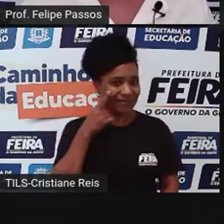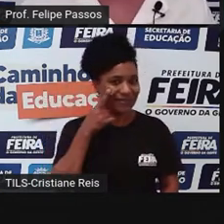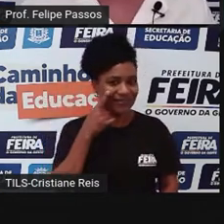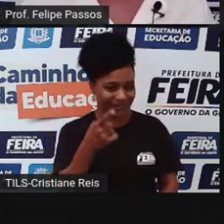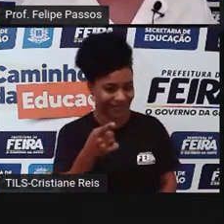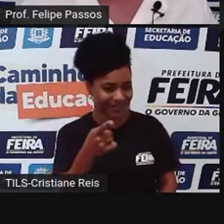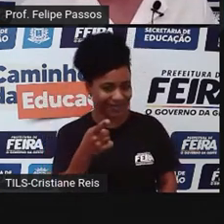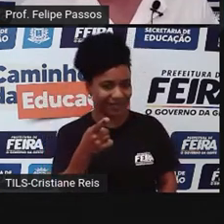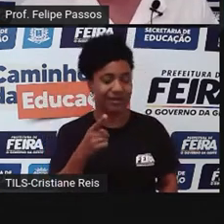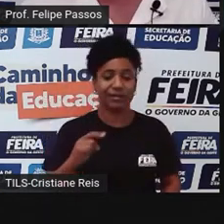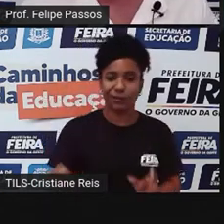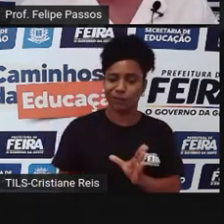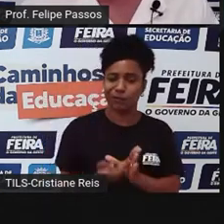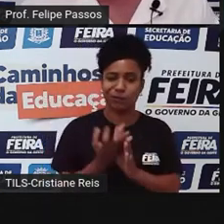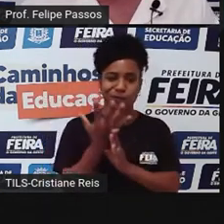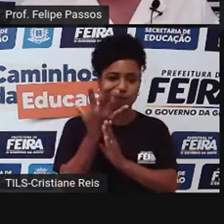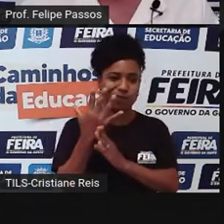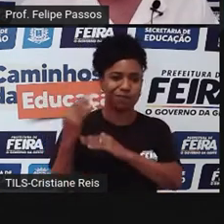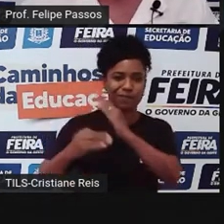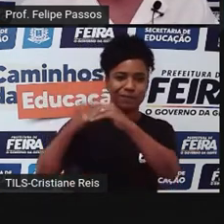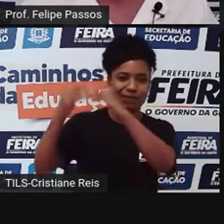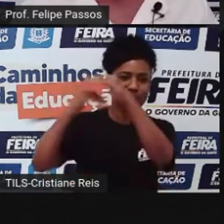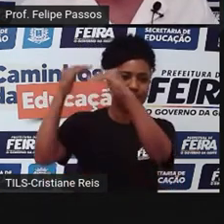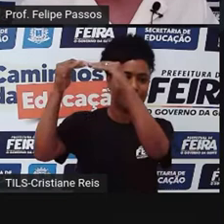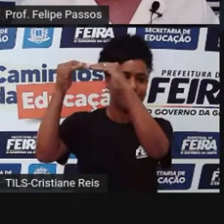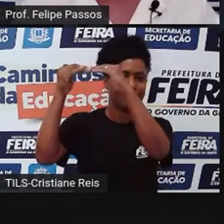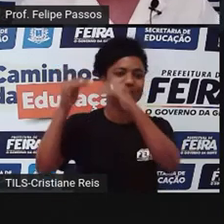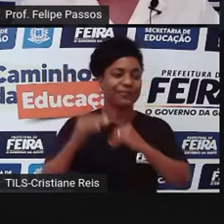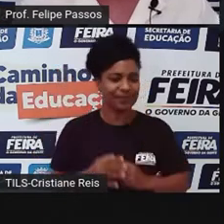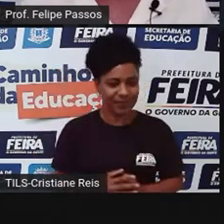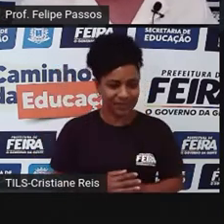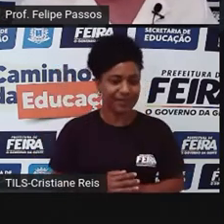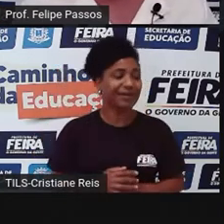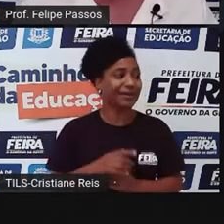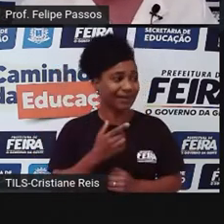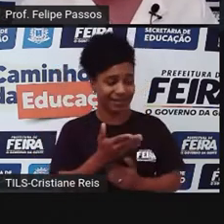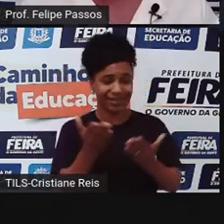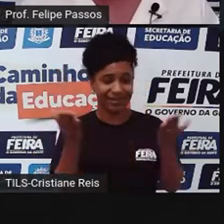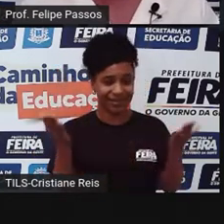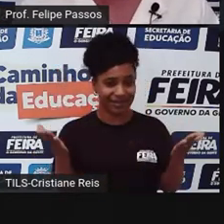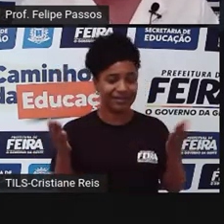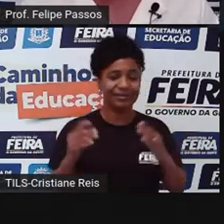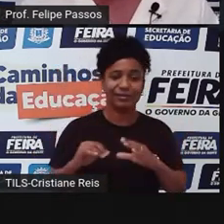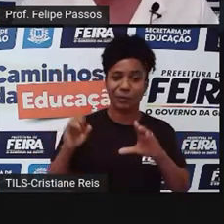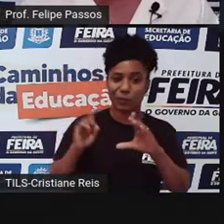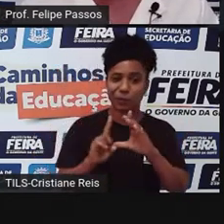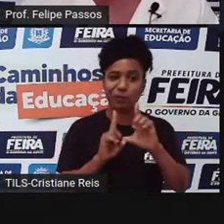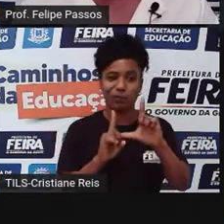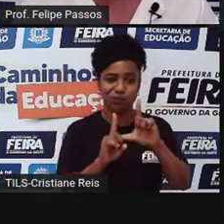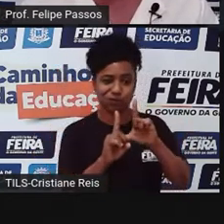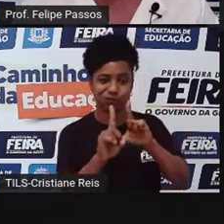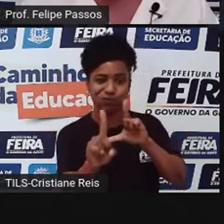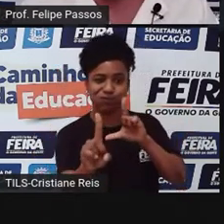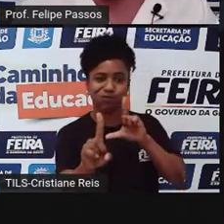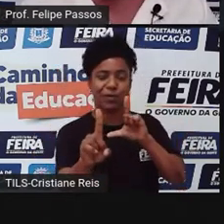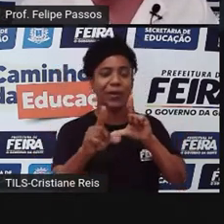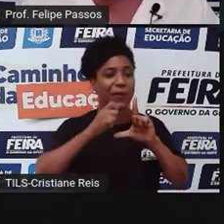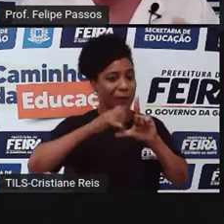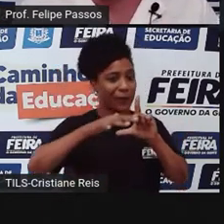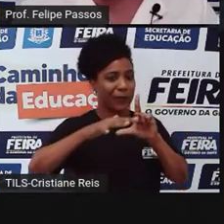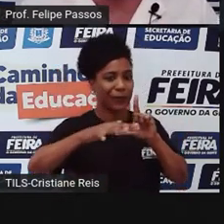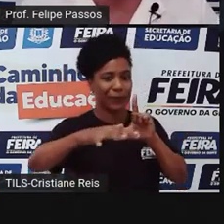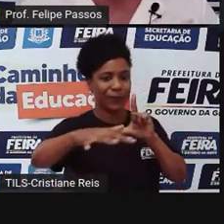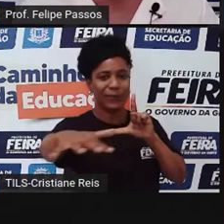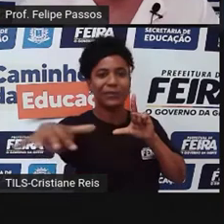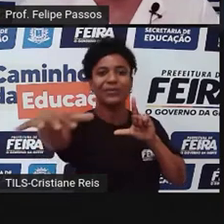crescimento, eles estão mais comuns e ganhando mais importância cada dia que passa. Então vamos